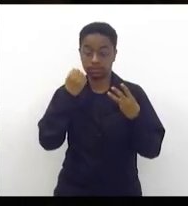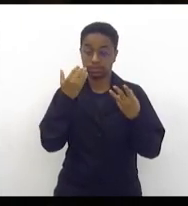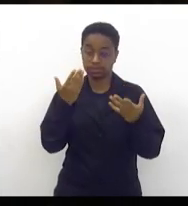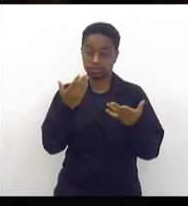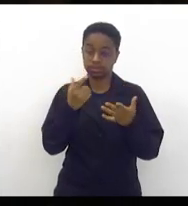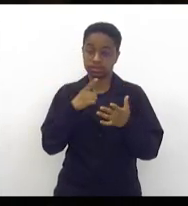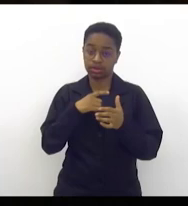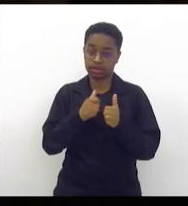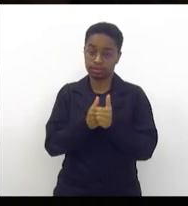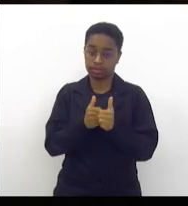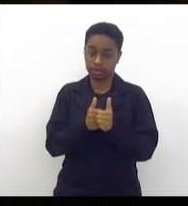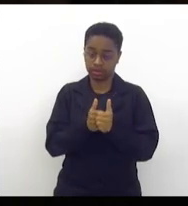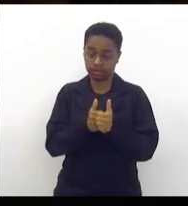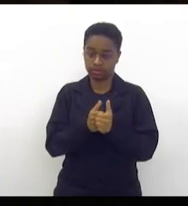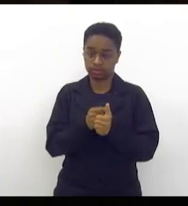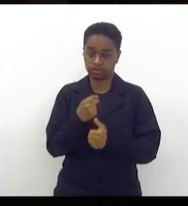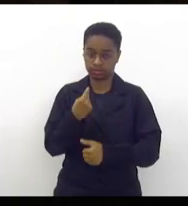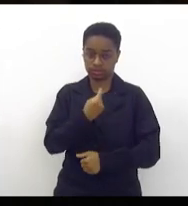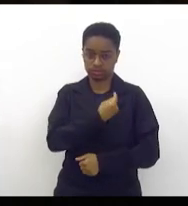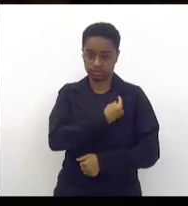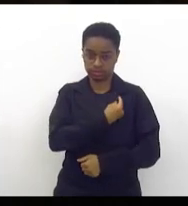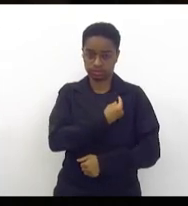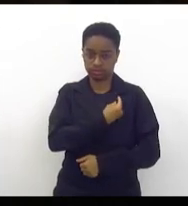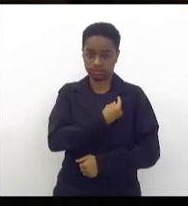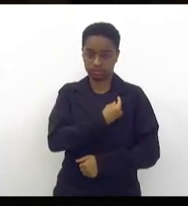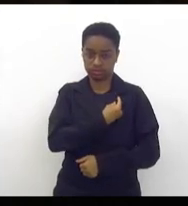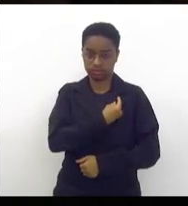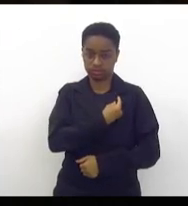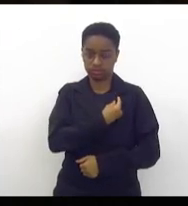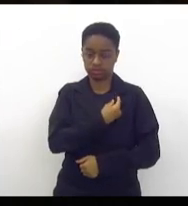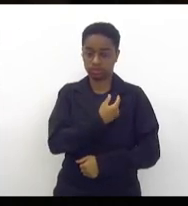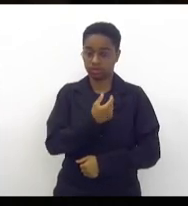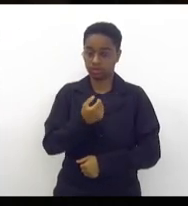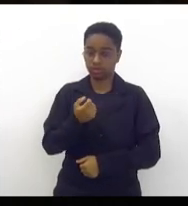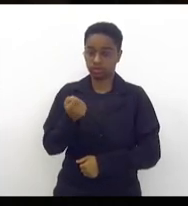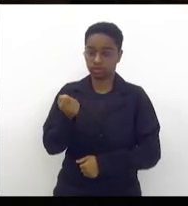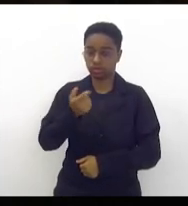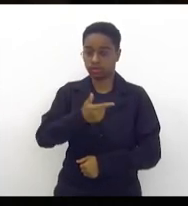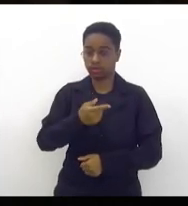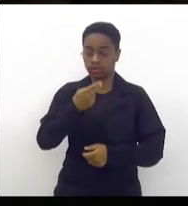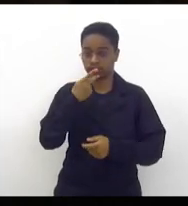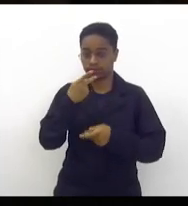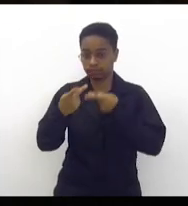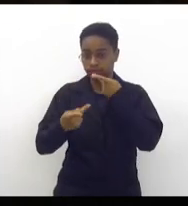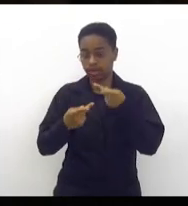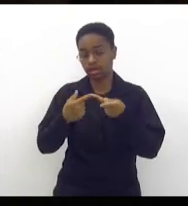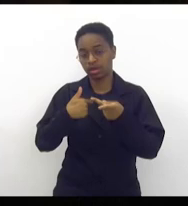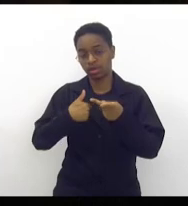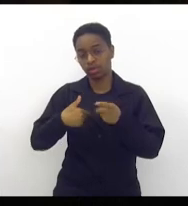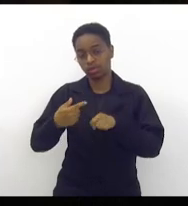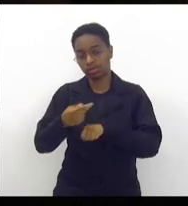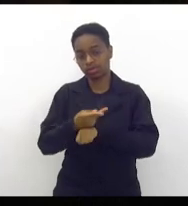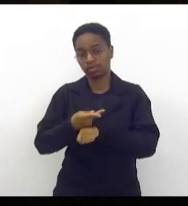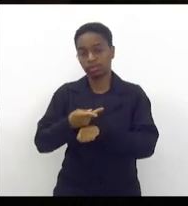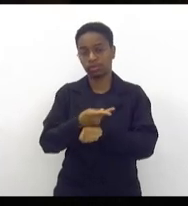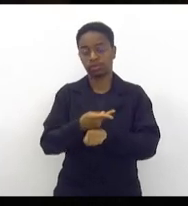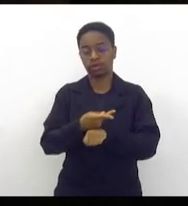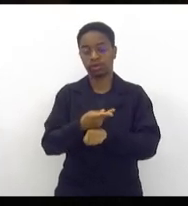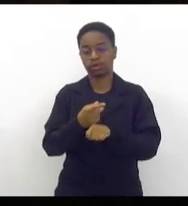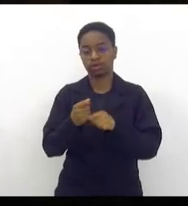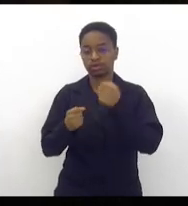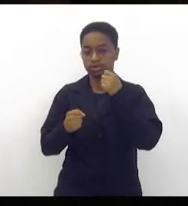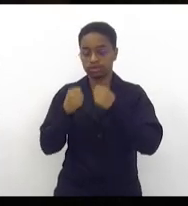gente, que está aqui mais perto, e que eu vi já se manifestar, eu vou procurar. E procurar o senador